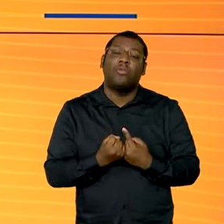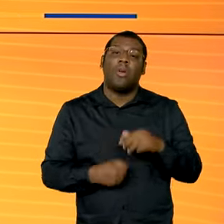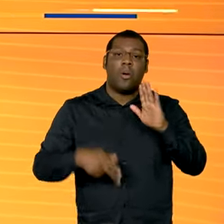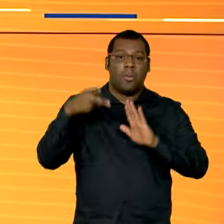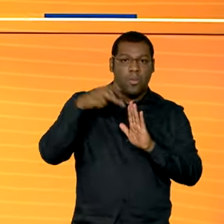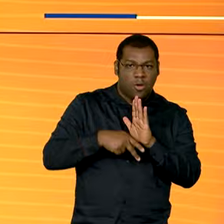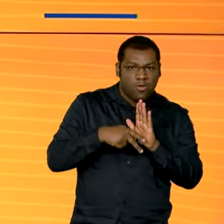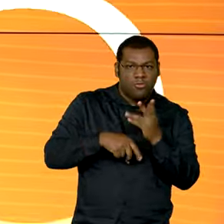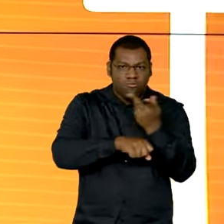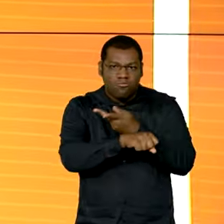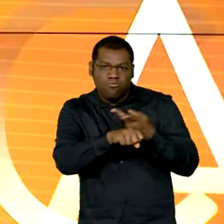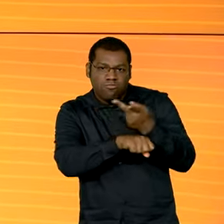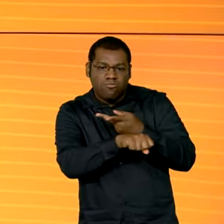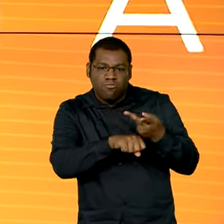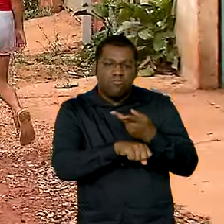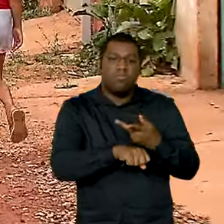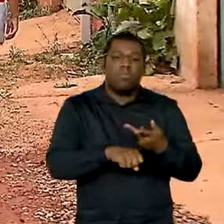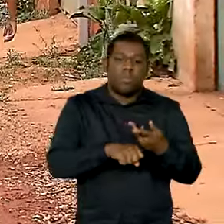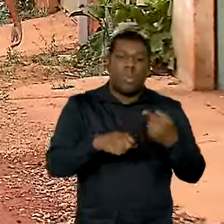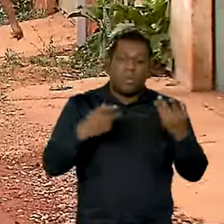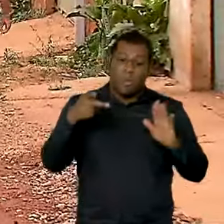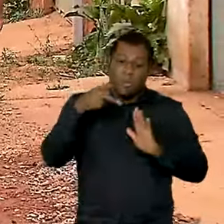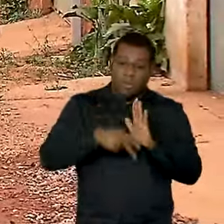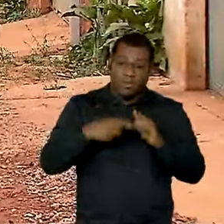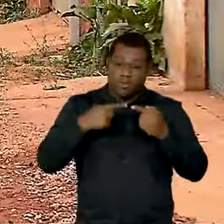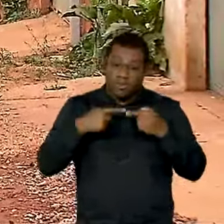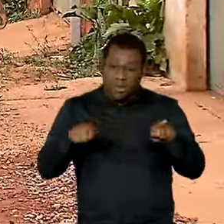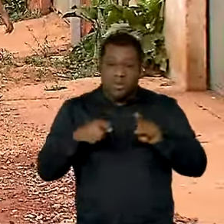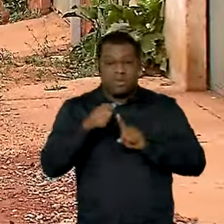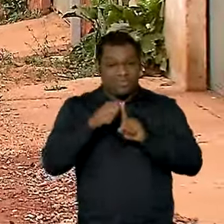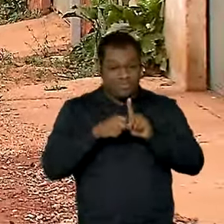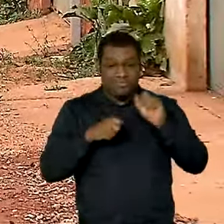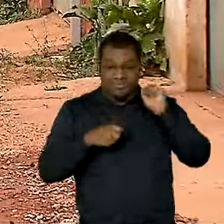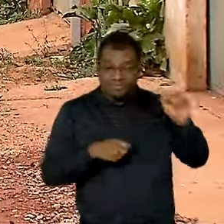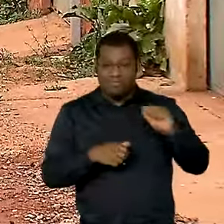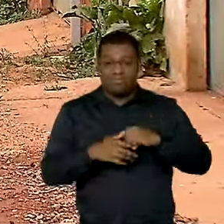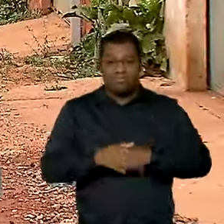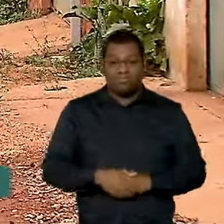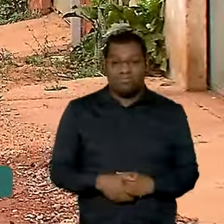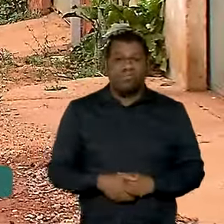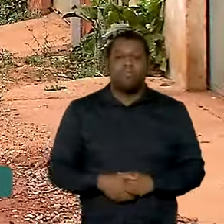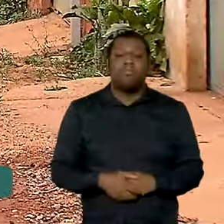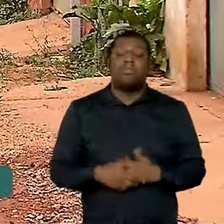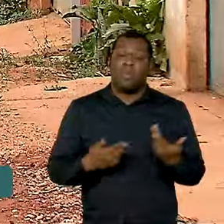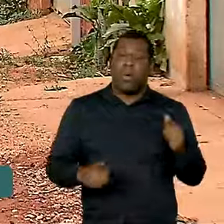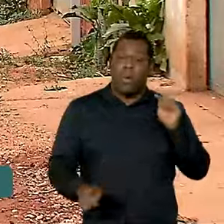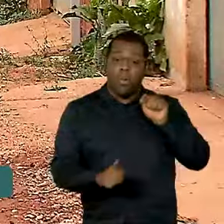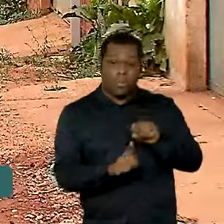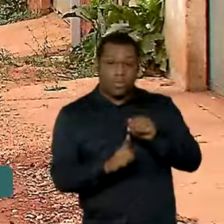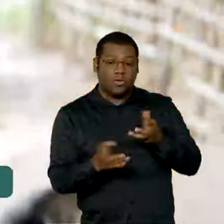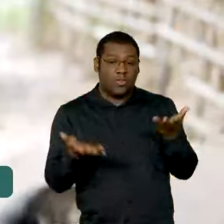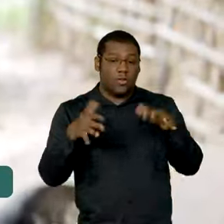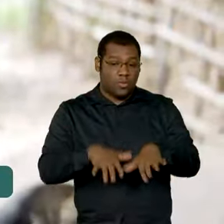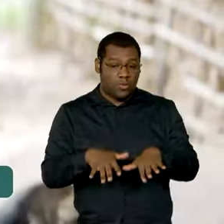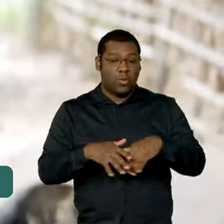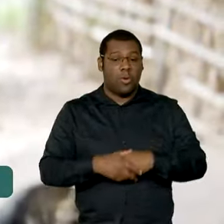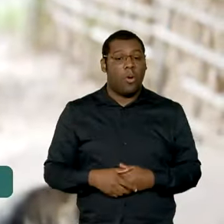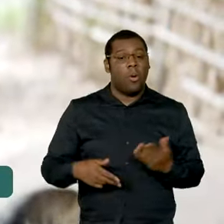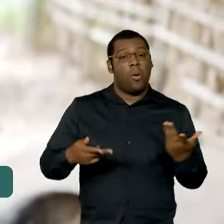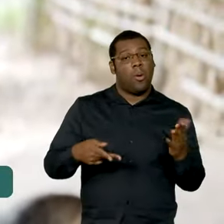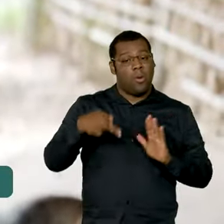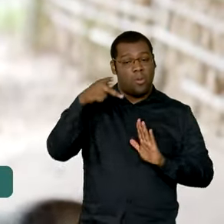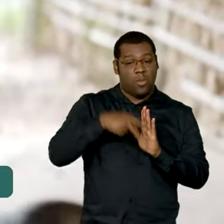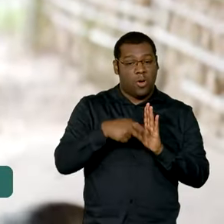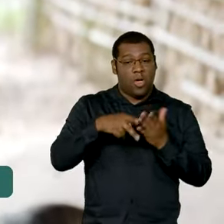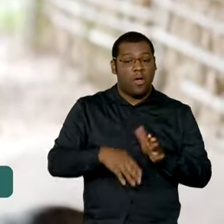Ativa lançado neste mês. Mais uma iniciativa voltada à inclusão social. O projeto Busca Ativa